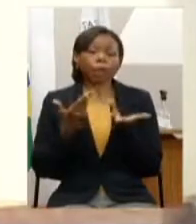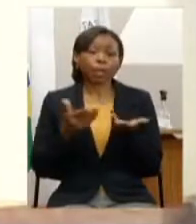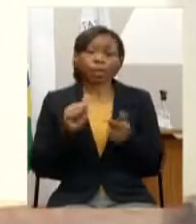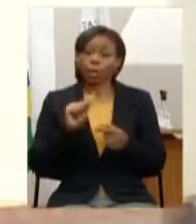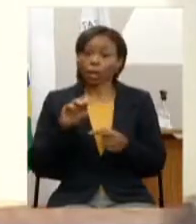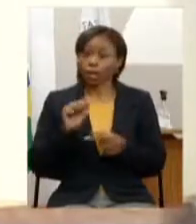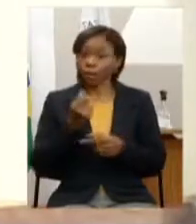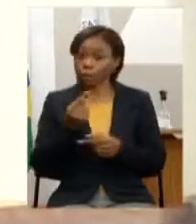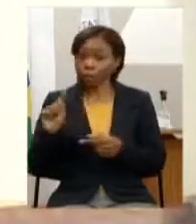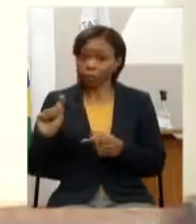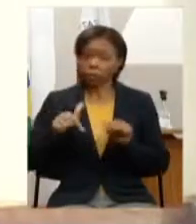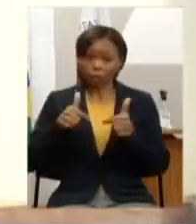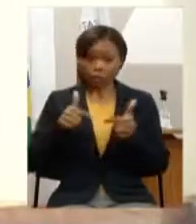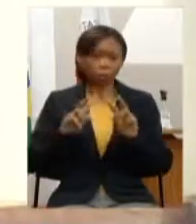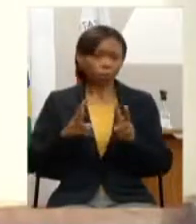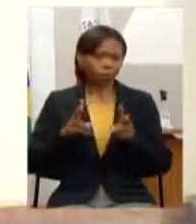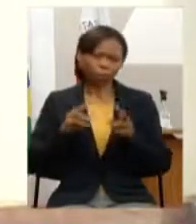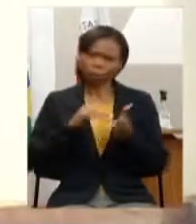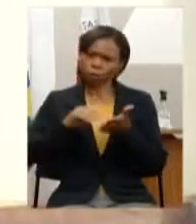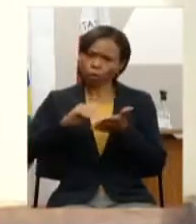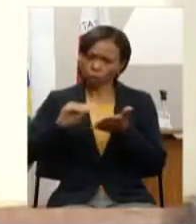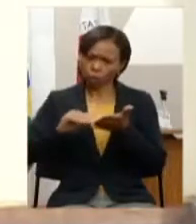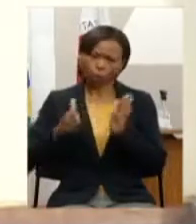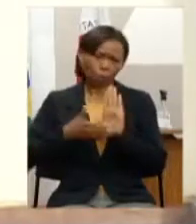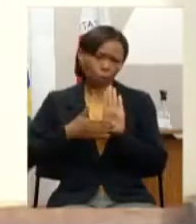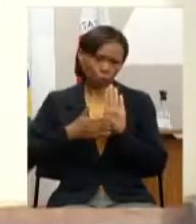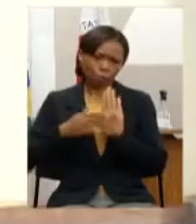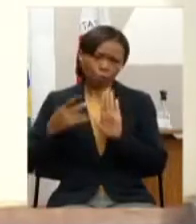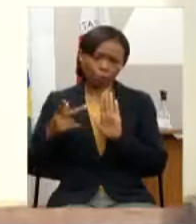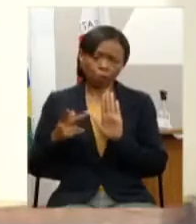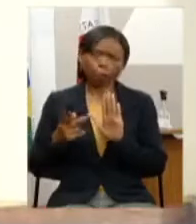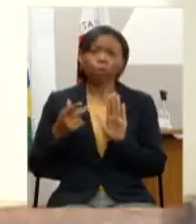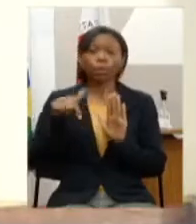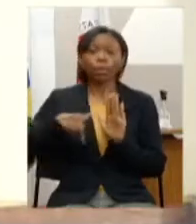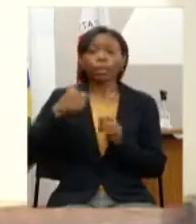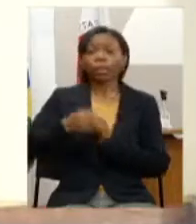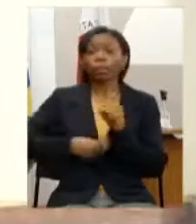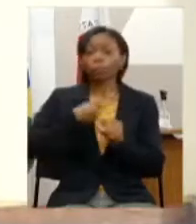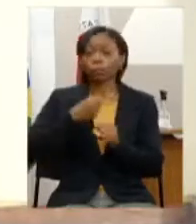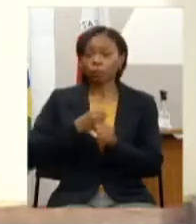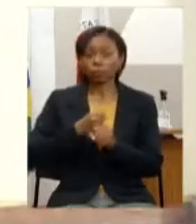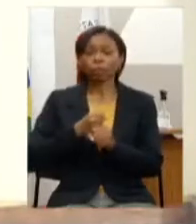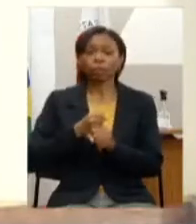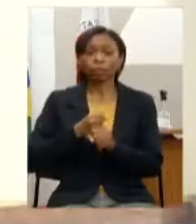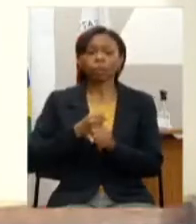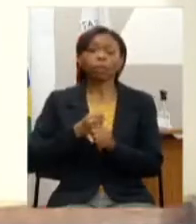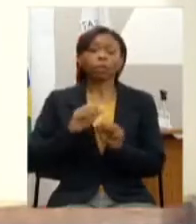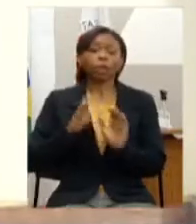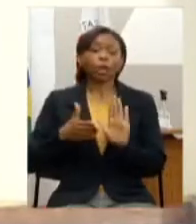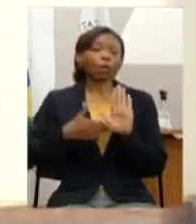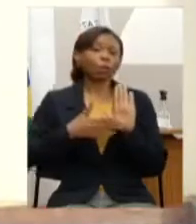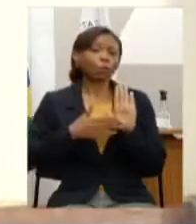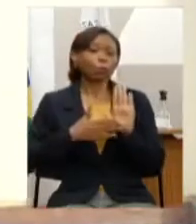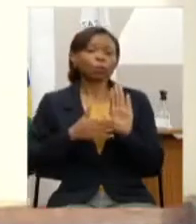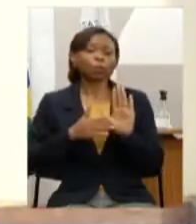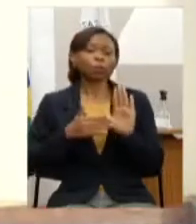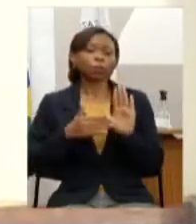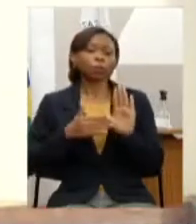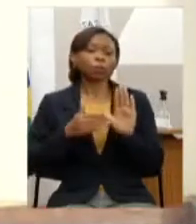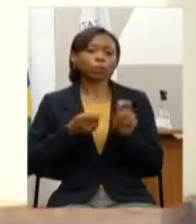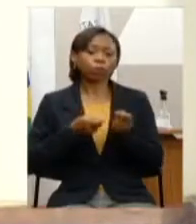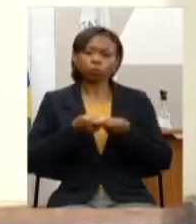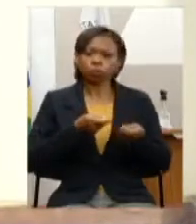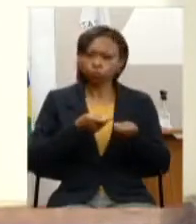que todos os anos a FETAIM propõe e aí nesse ano tinha apenas a janela e foi proposta apenas alteração todo o conteúdo